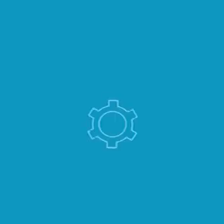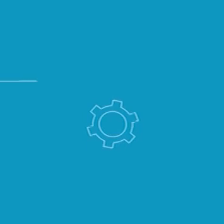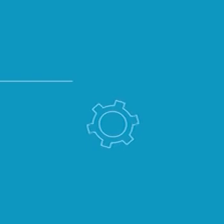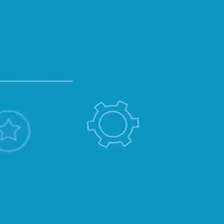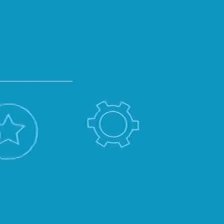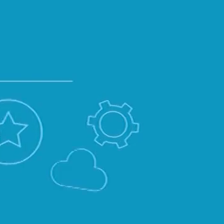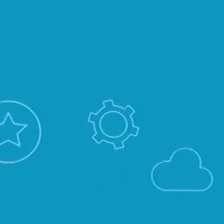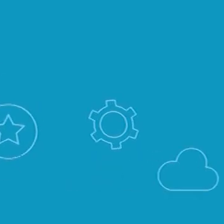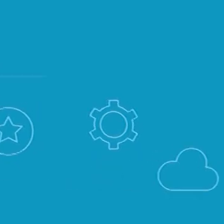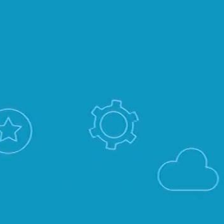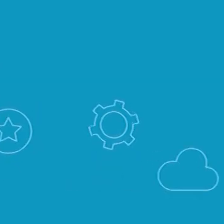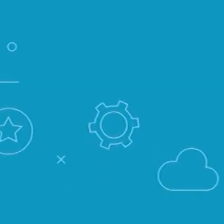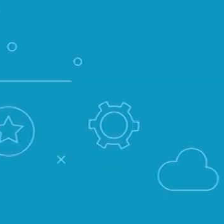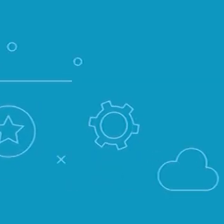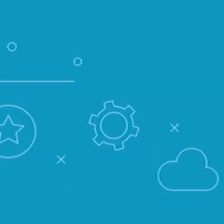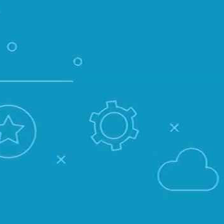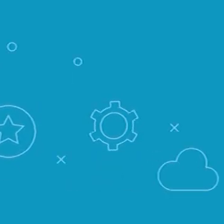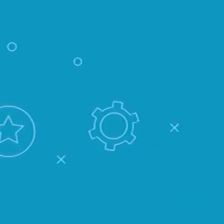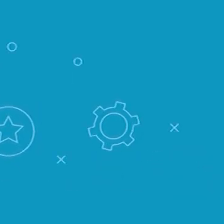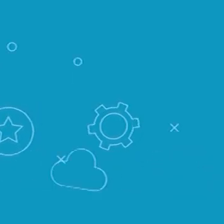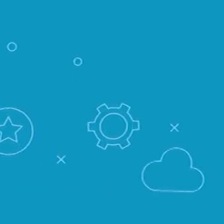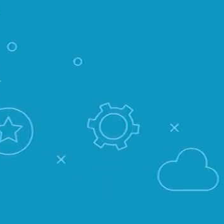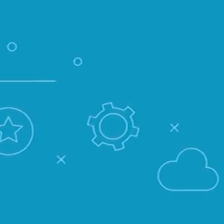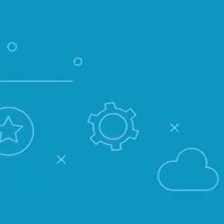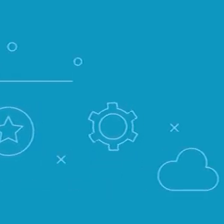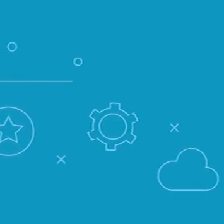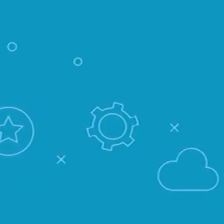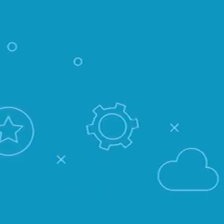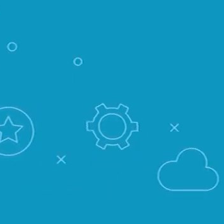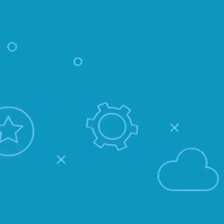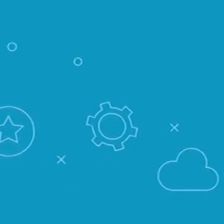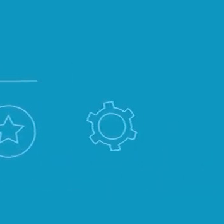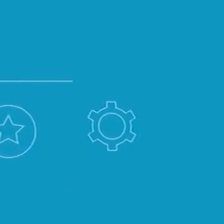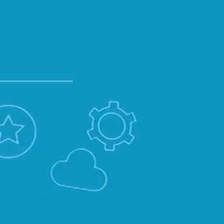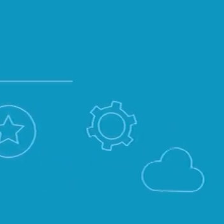Tchau. Tchau. Tchau. Tchau. Tchau. Tchau. Tchau.